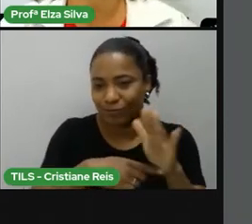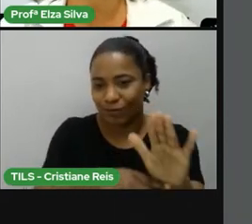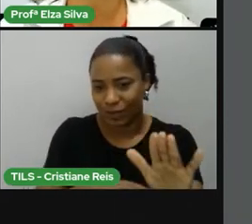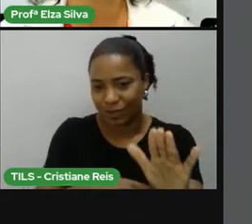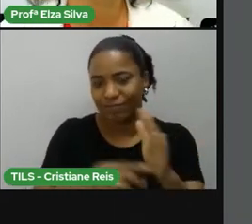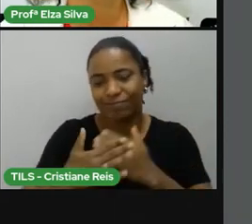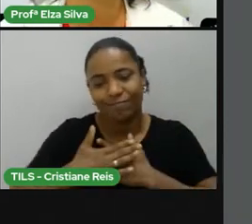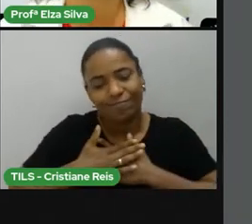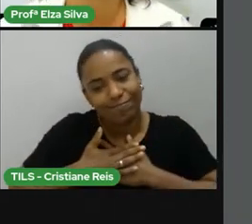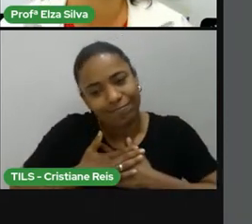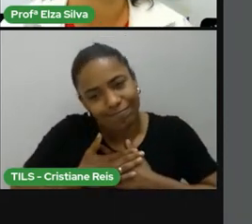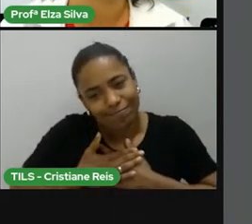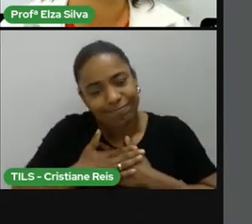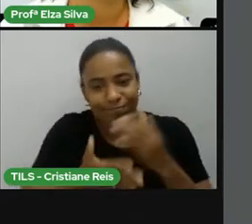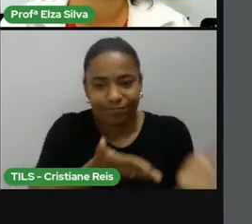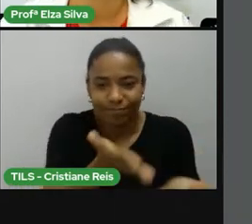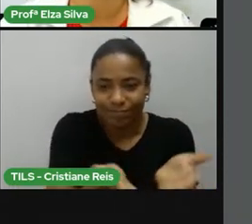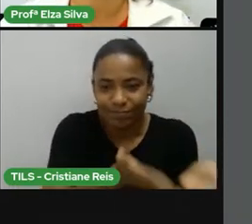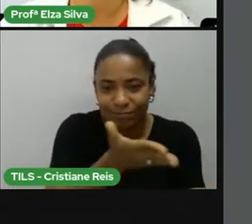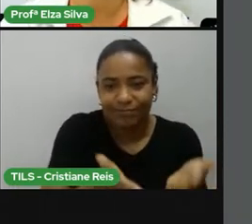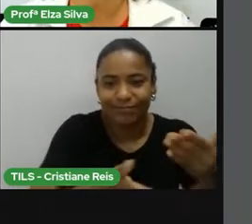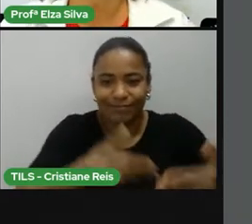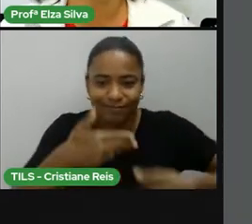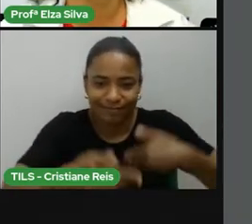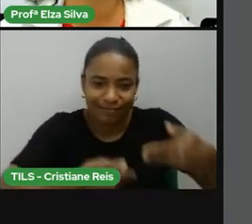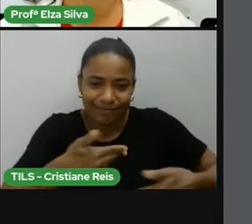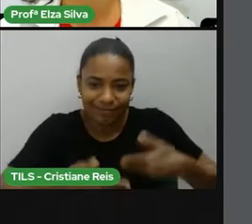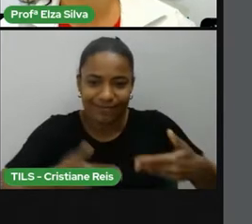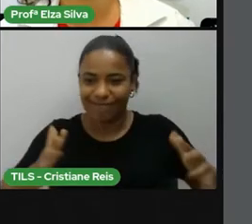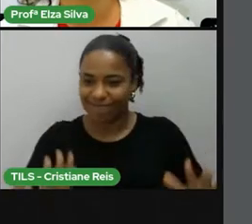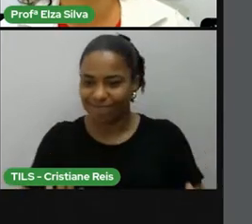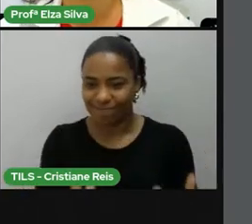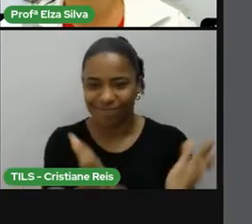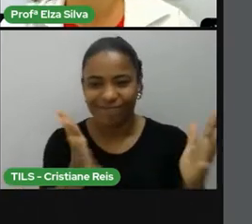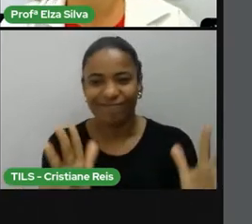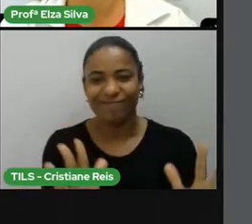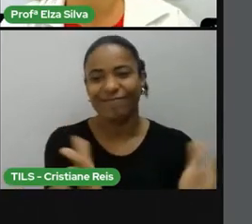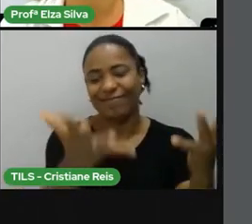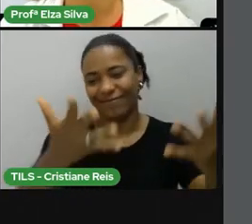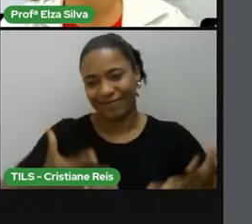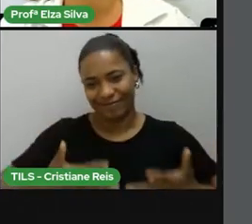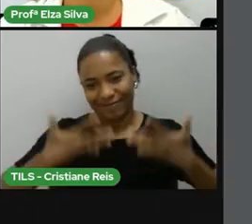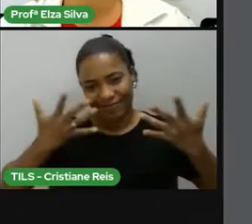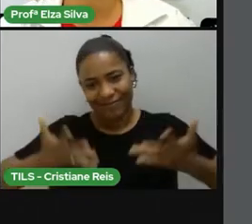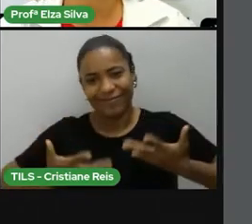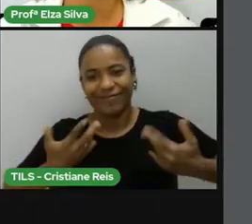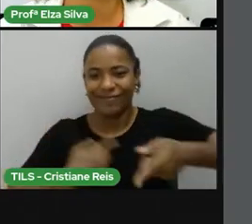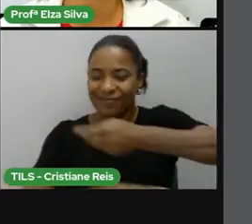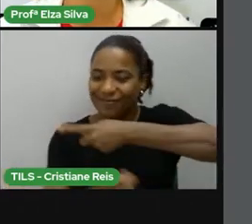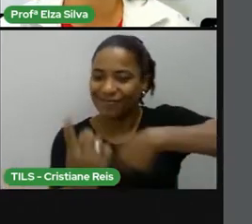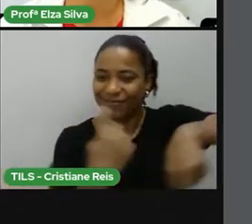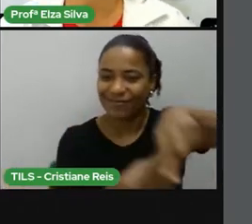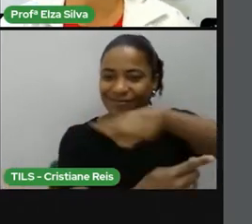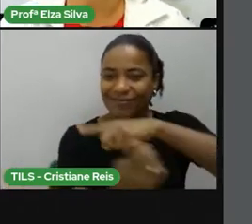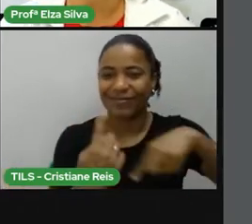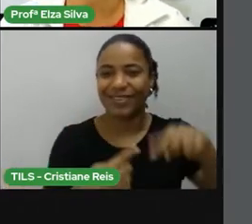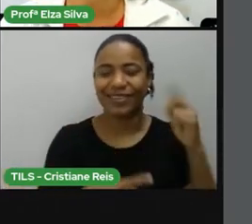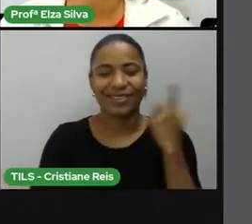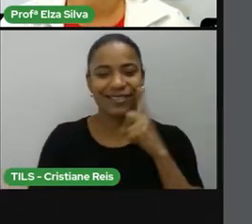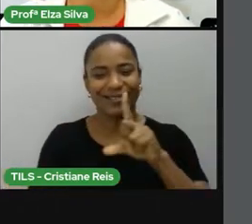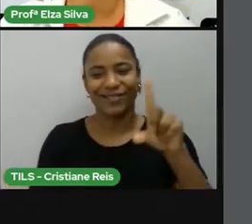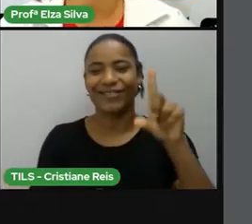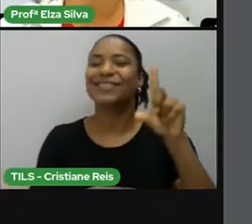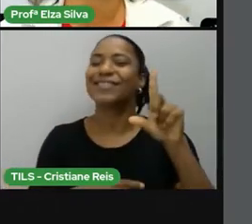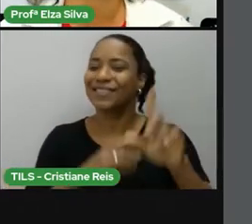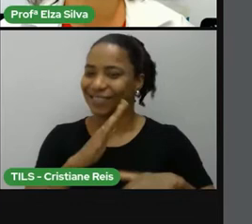ser gentis com todos. Vamos encorajar e animar uns aos outros para que a gente possa obter sucesso